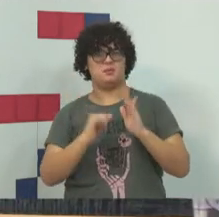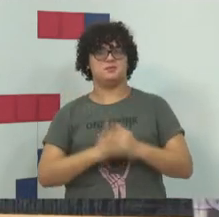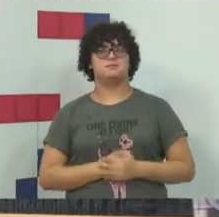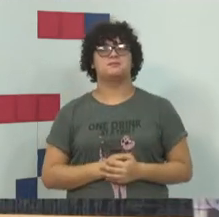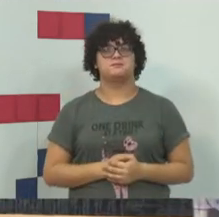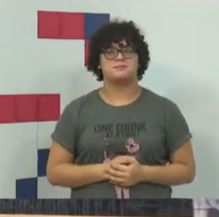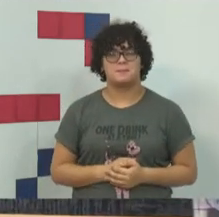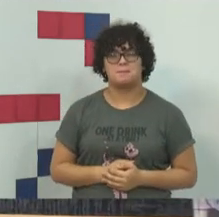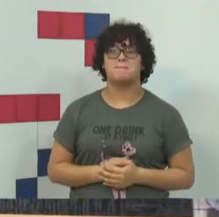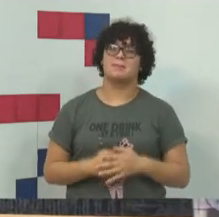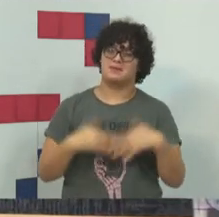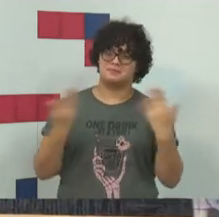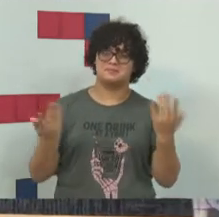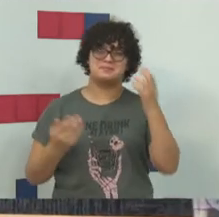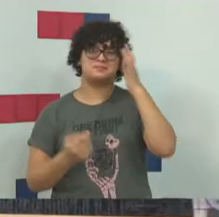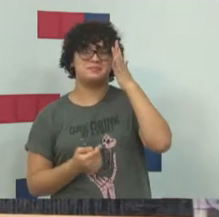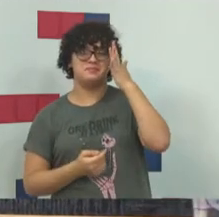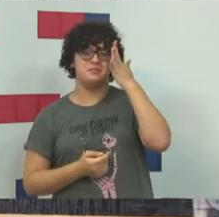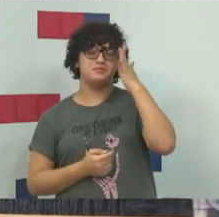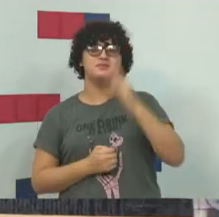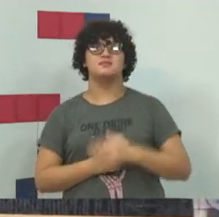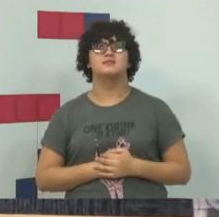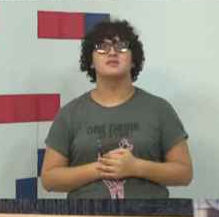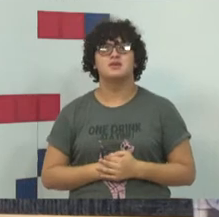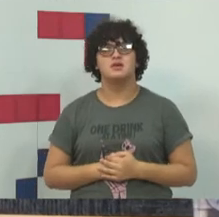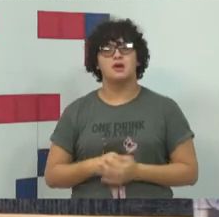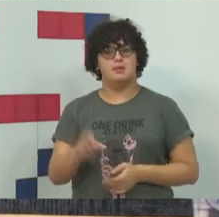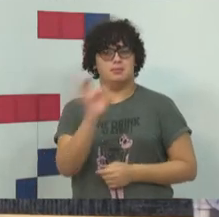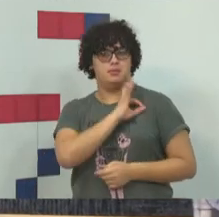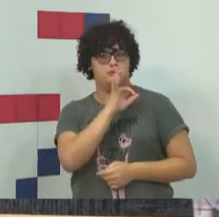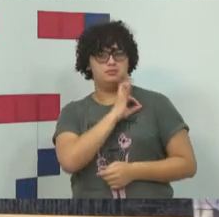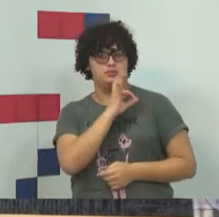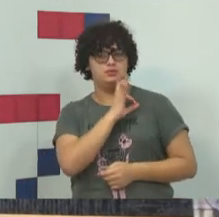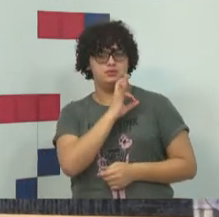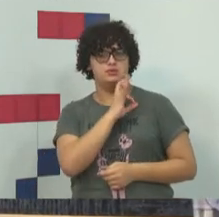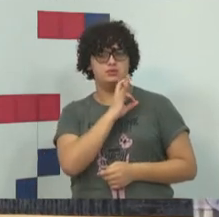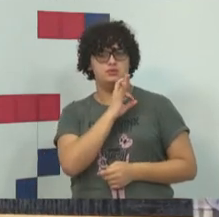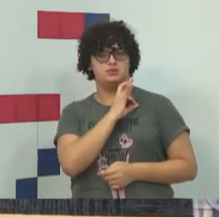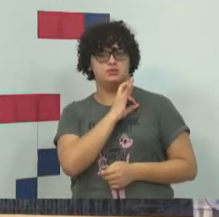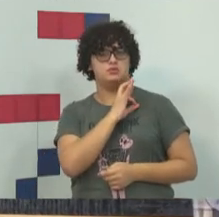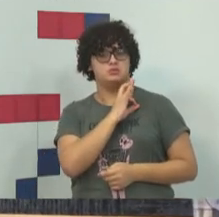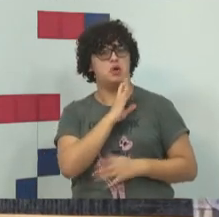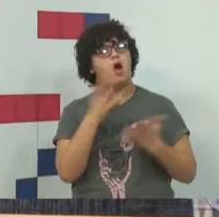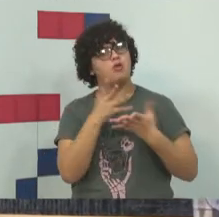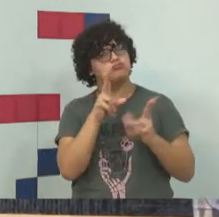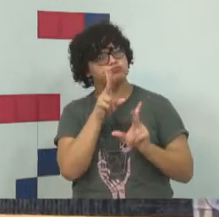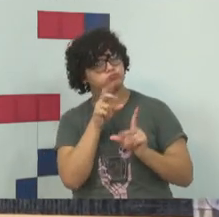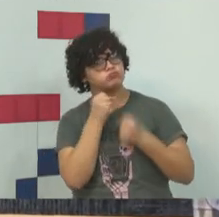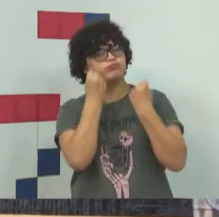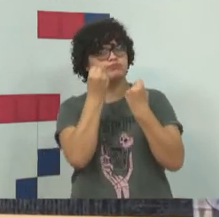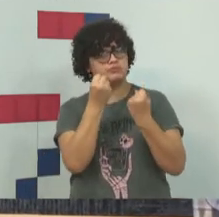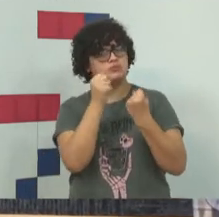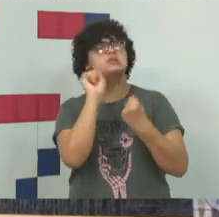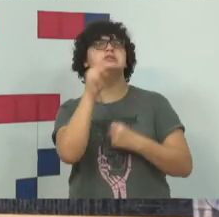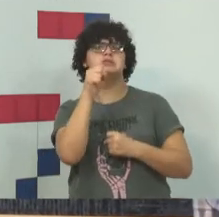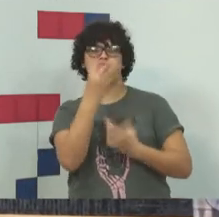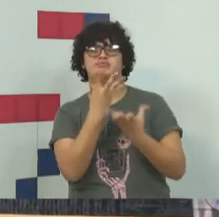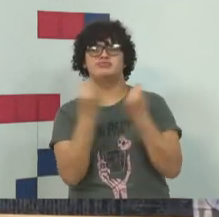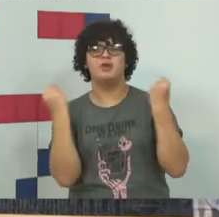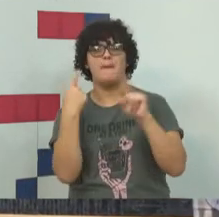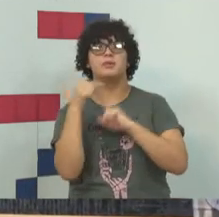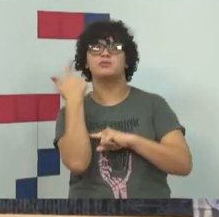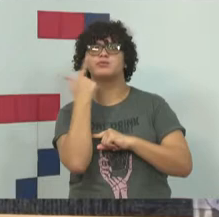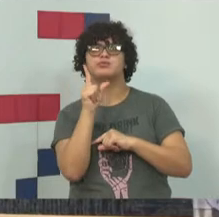Bom, vamos lá. As polícias estão se esforçando muito para